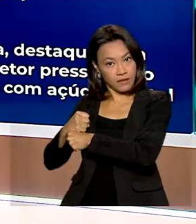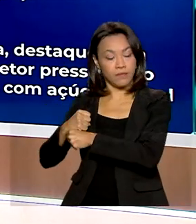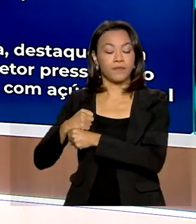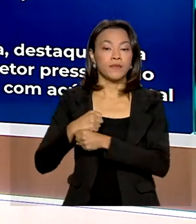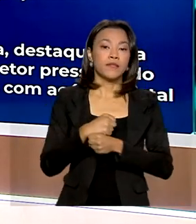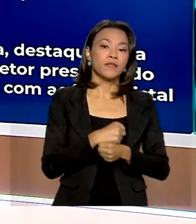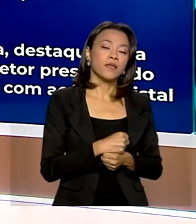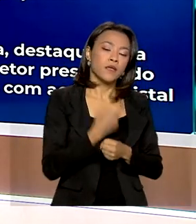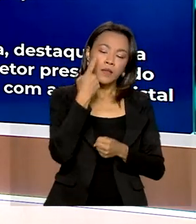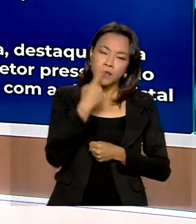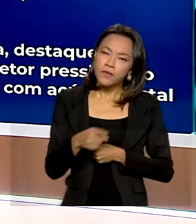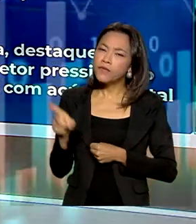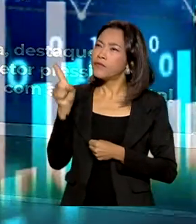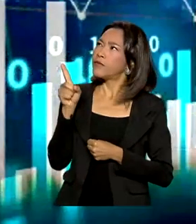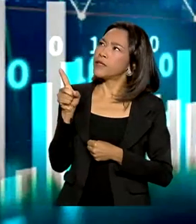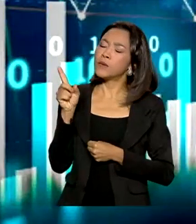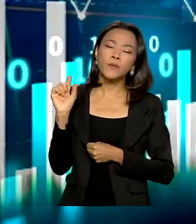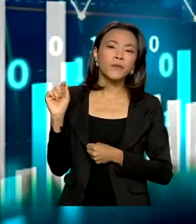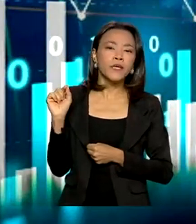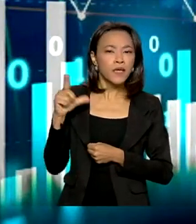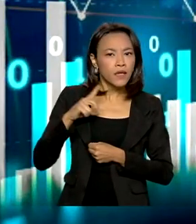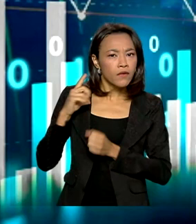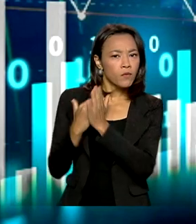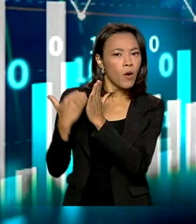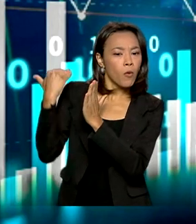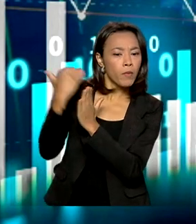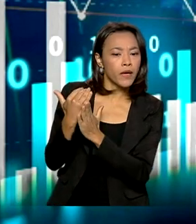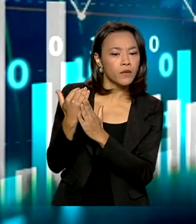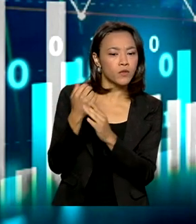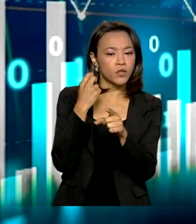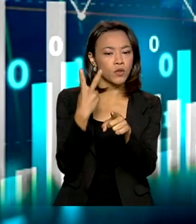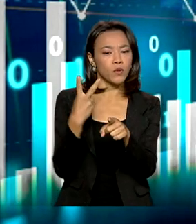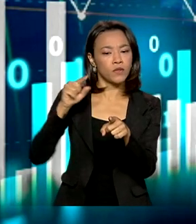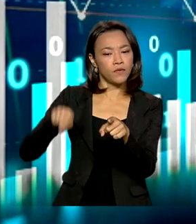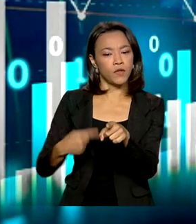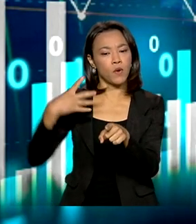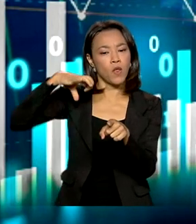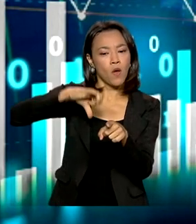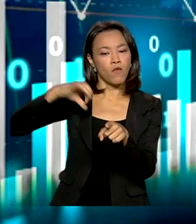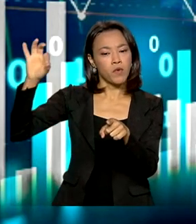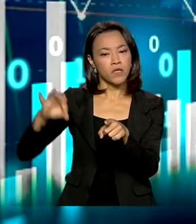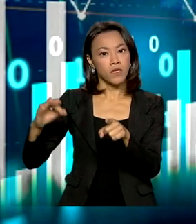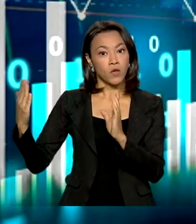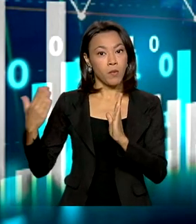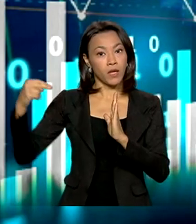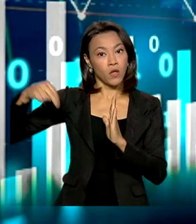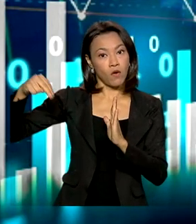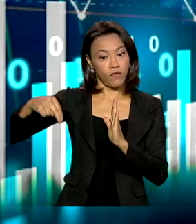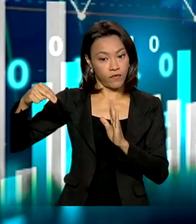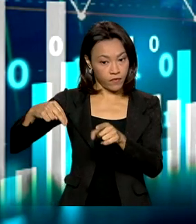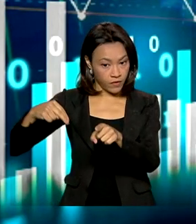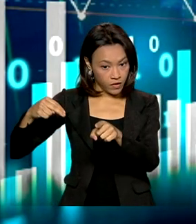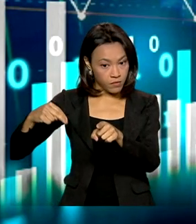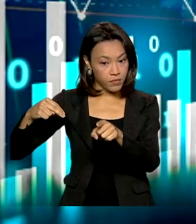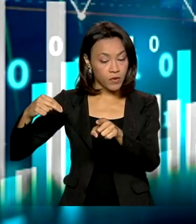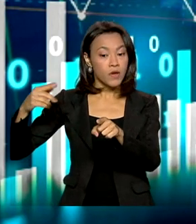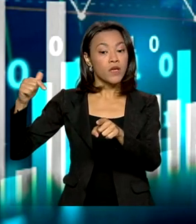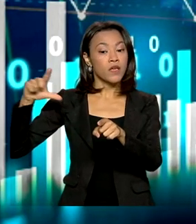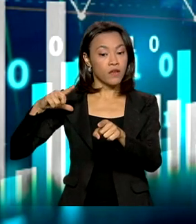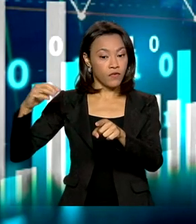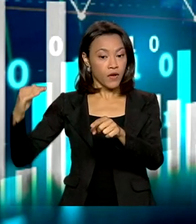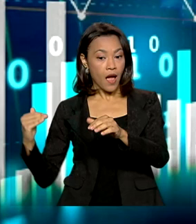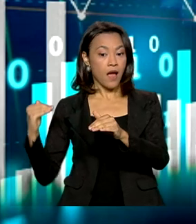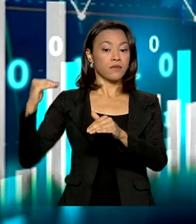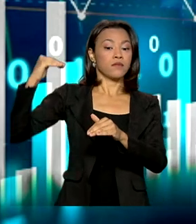Observamos que em dezembro de 2021 houve um aumento de 2,9% em relação ao novembro, que foi bem acima do que